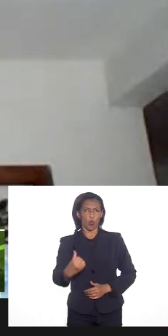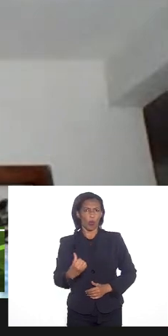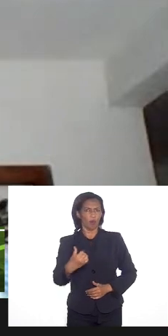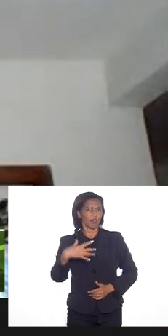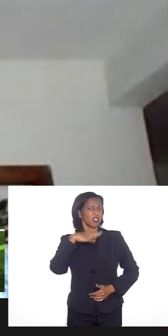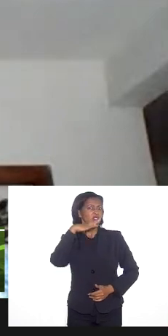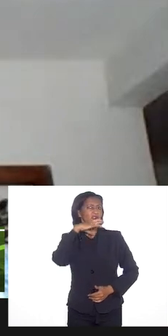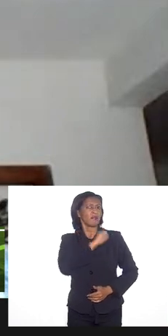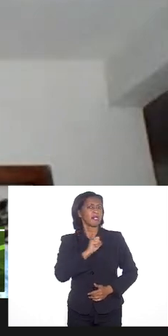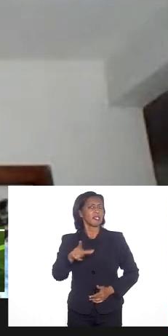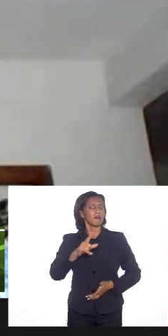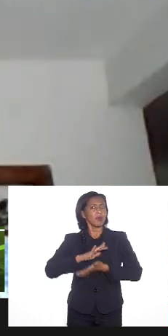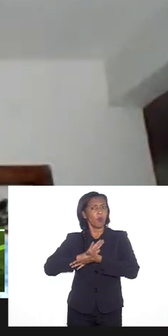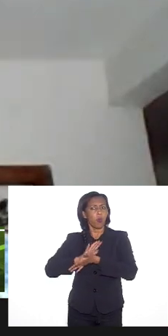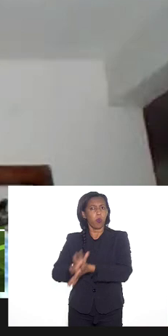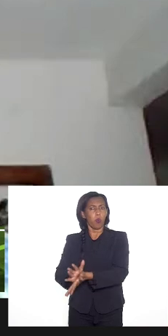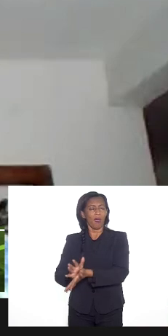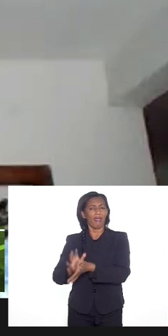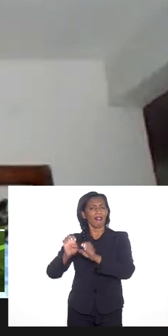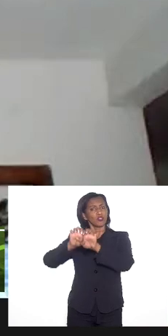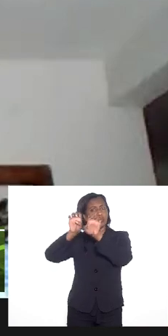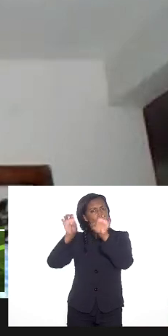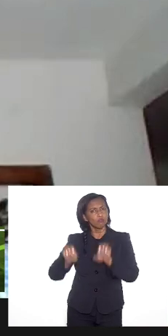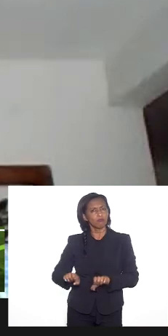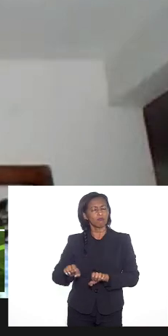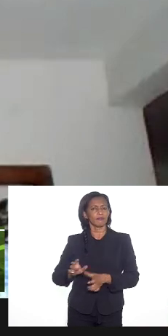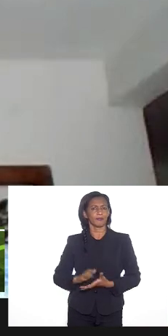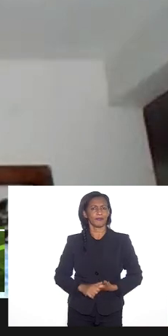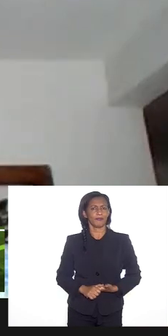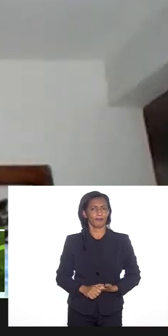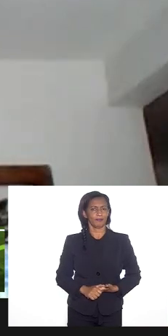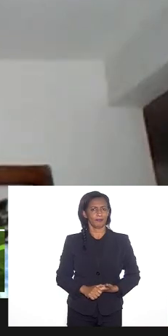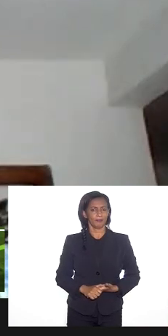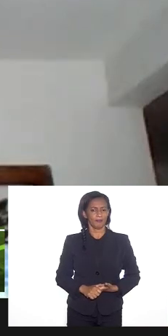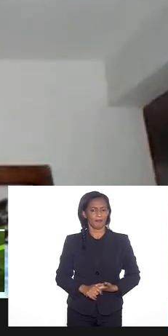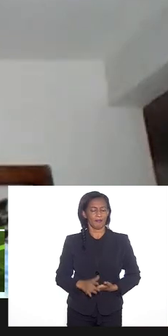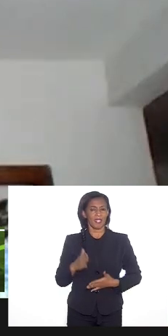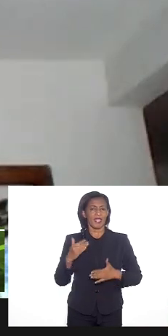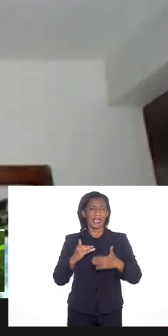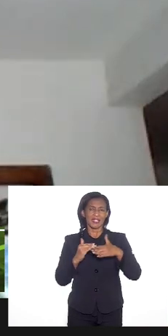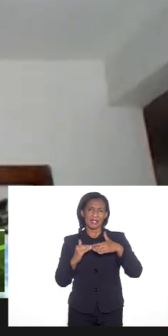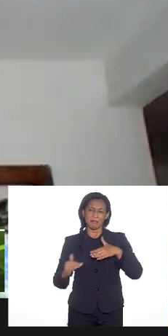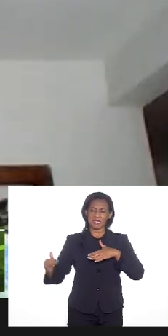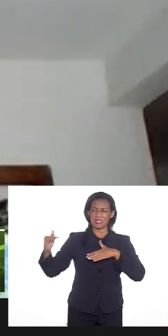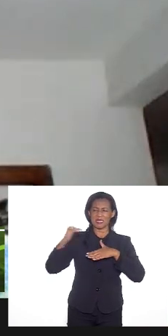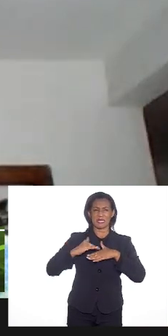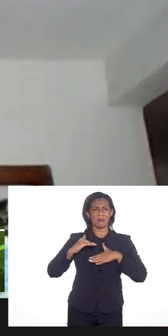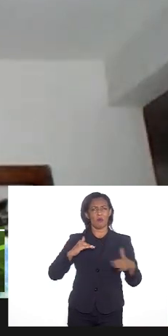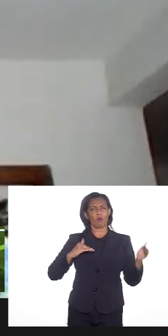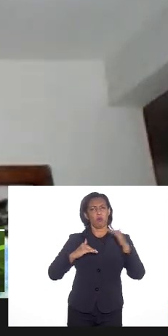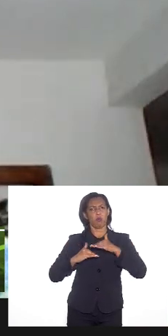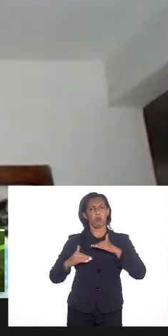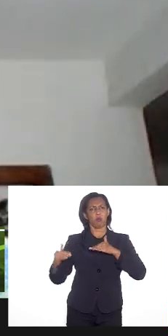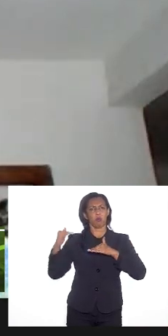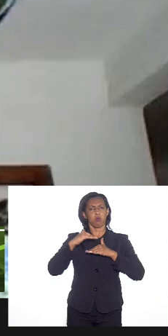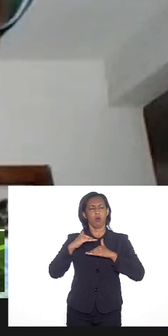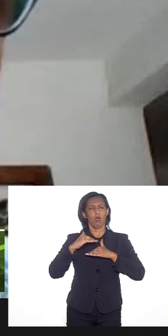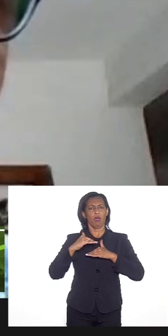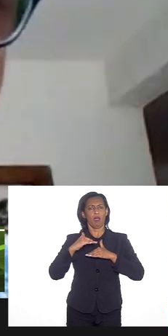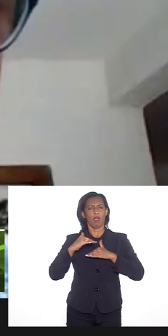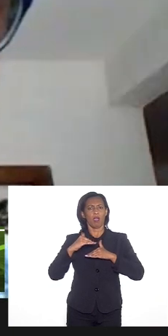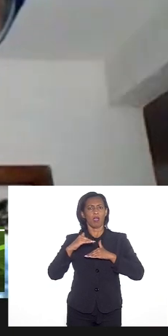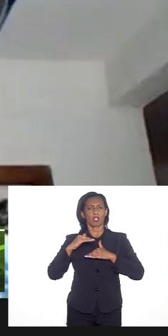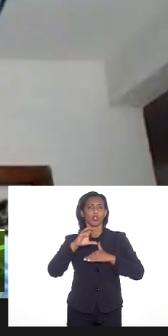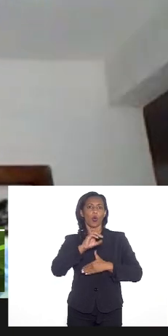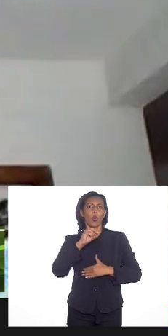perceber que esse racismo ele é estrutural é sempre em cima de concessões e não